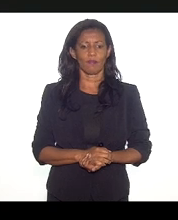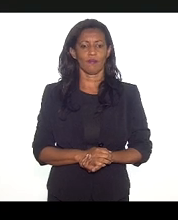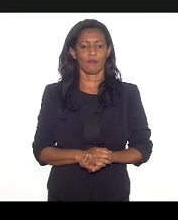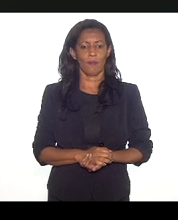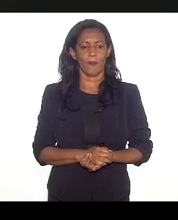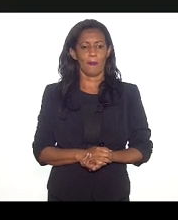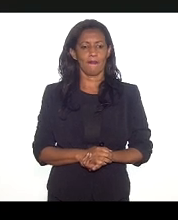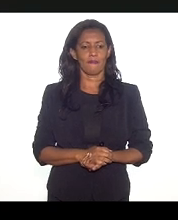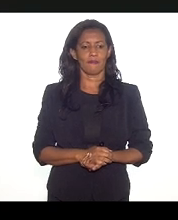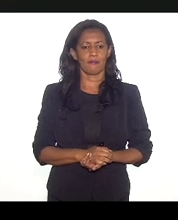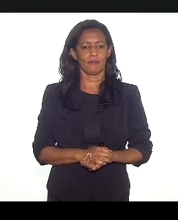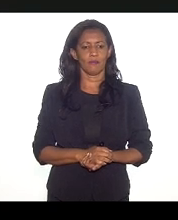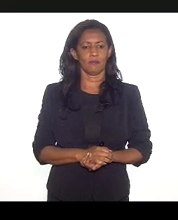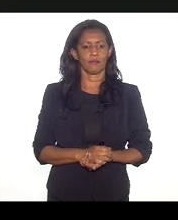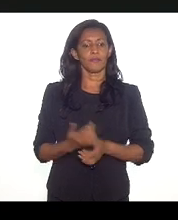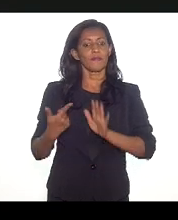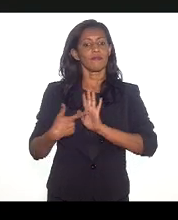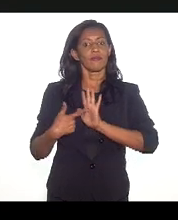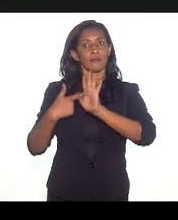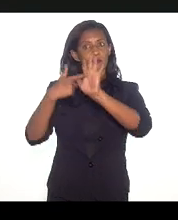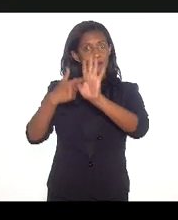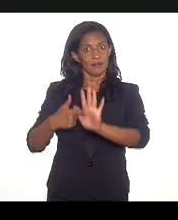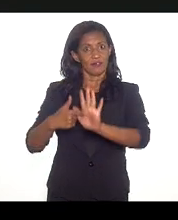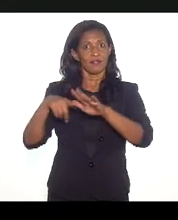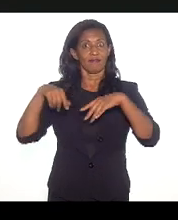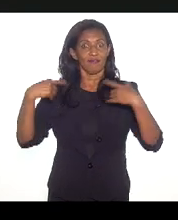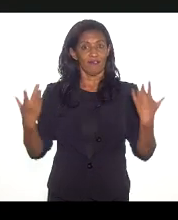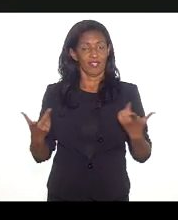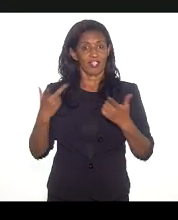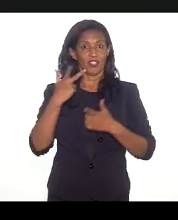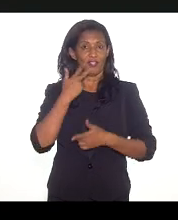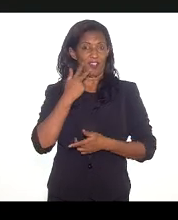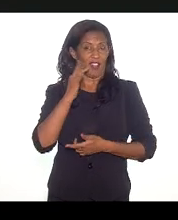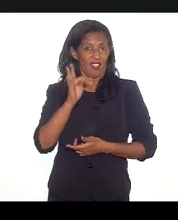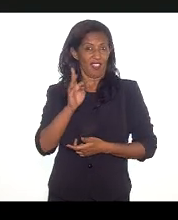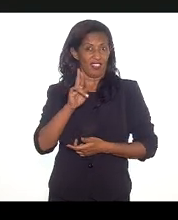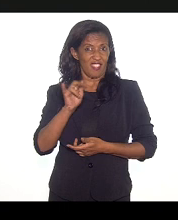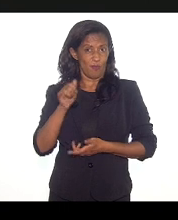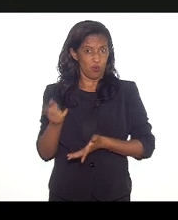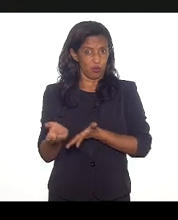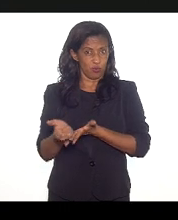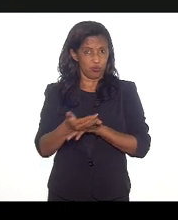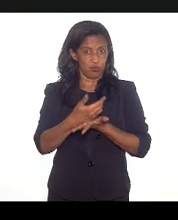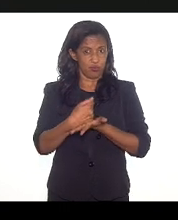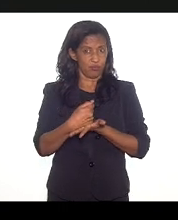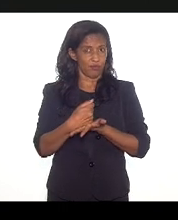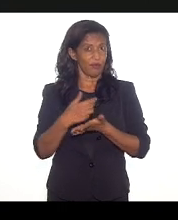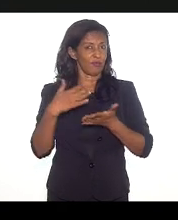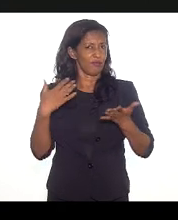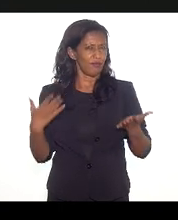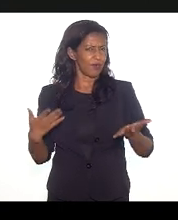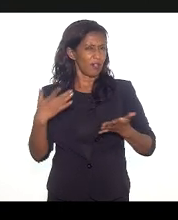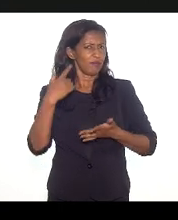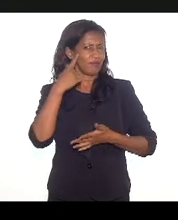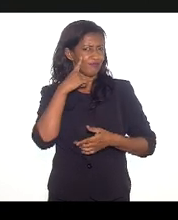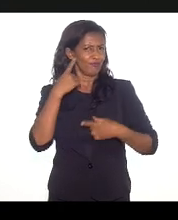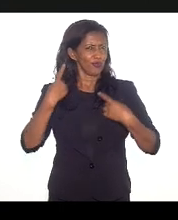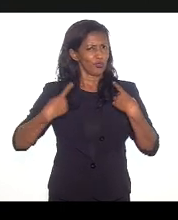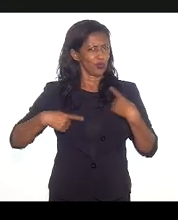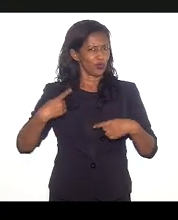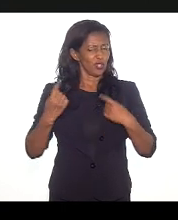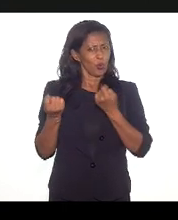E aqui, gente, além de ter que discutir a inflação tributária junto com o pacto federativo, vamos tentar discutir a